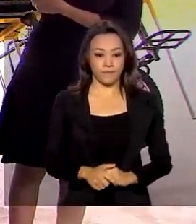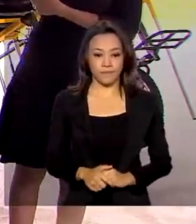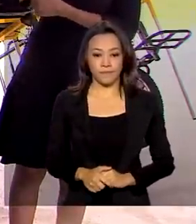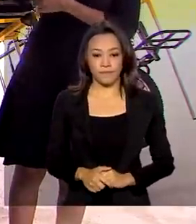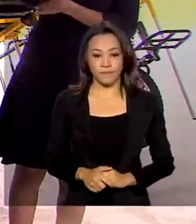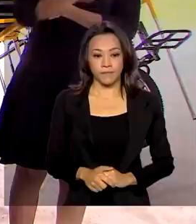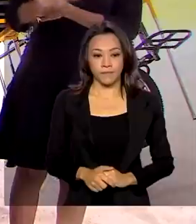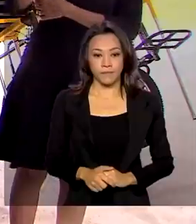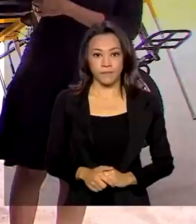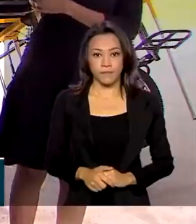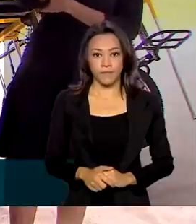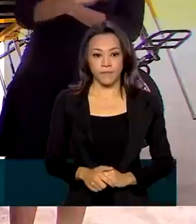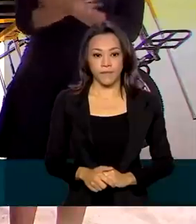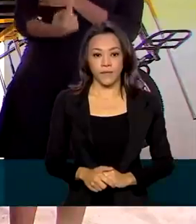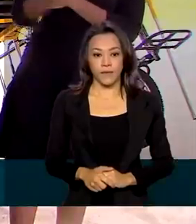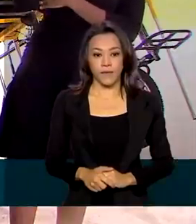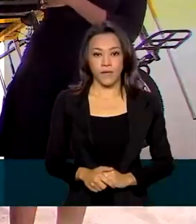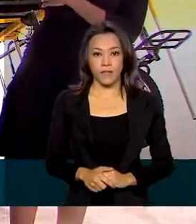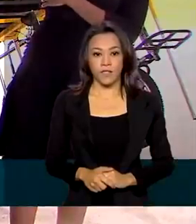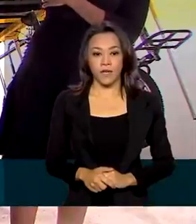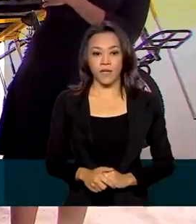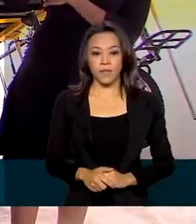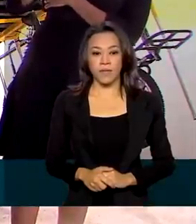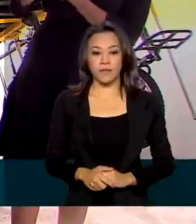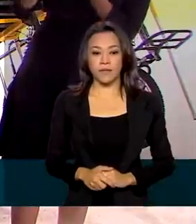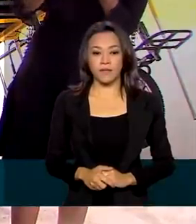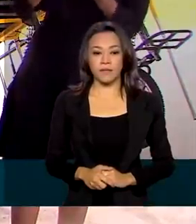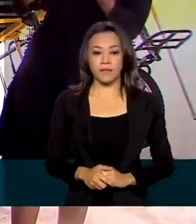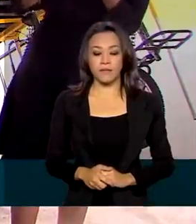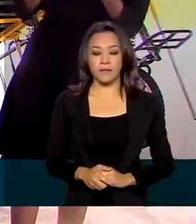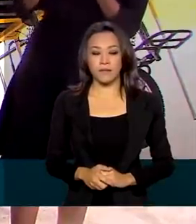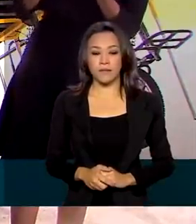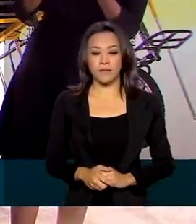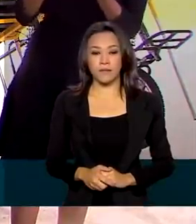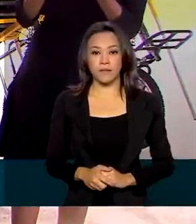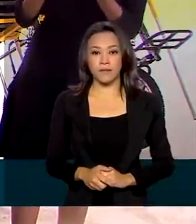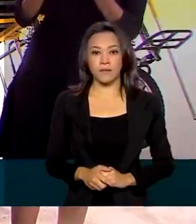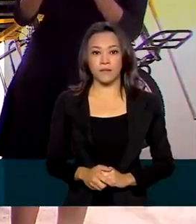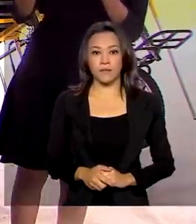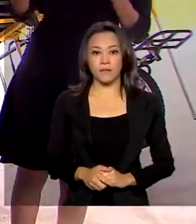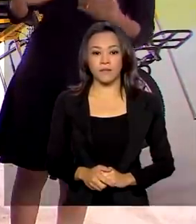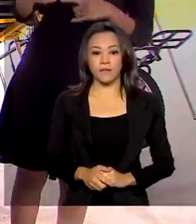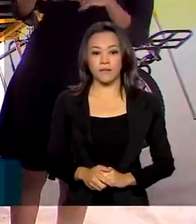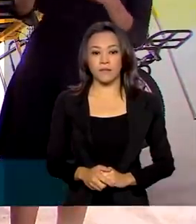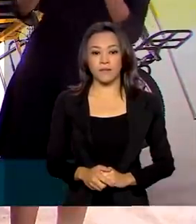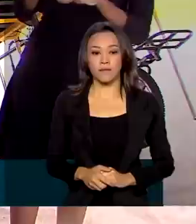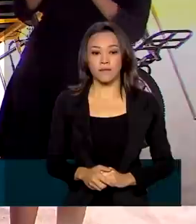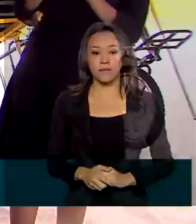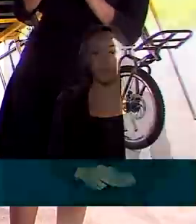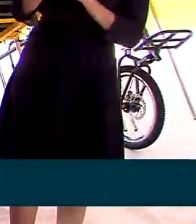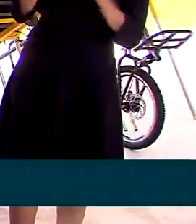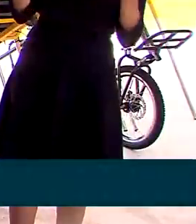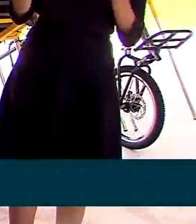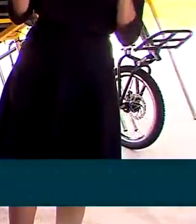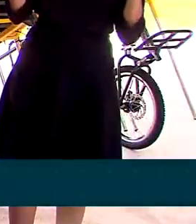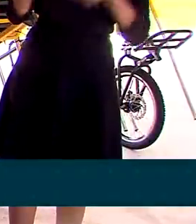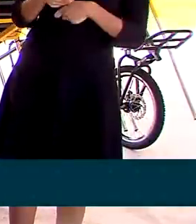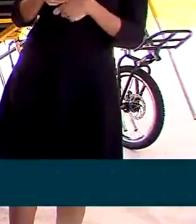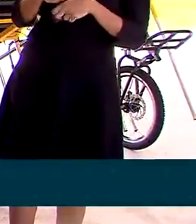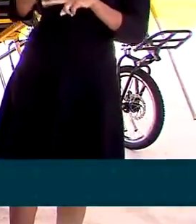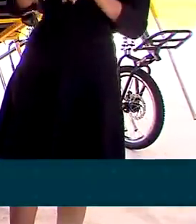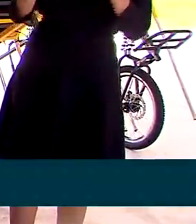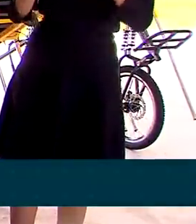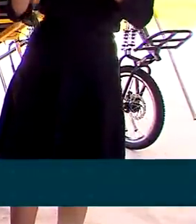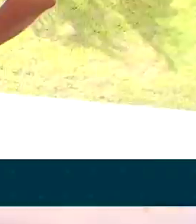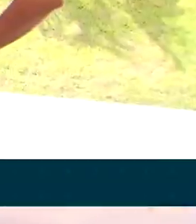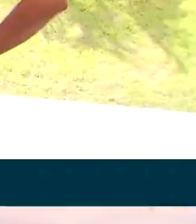pensavam que iam poder, com a redução de mobilidade, poder frequentar. Então, essa cadeira permite isso, é um